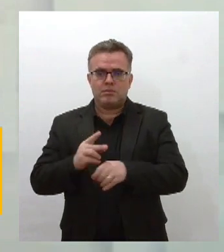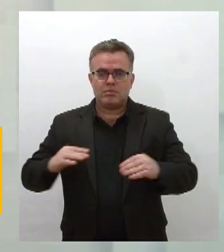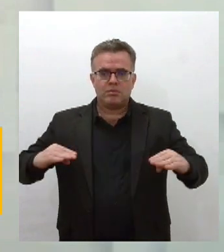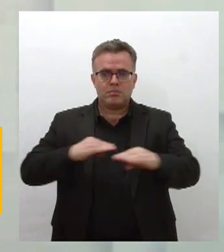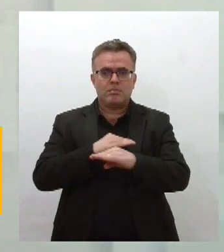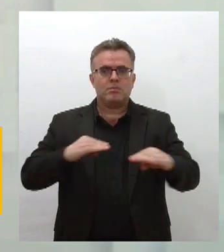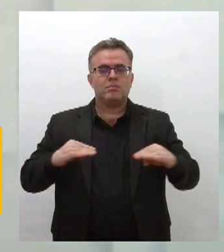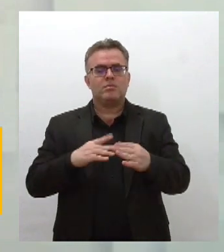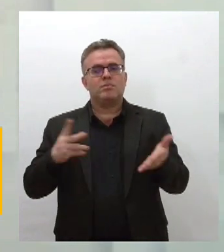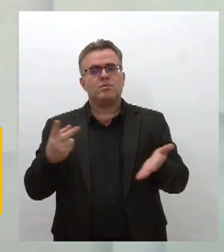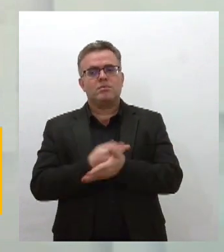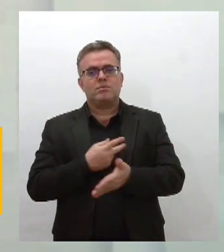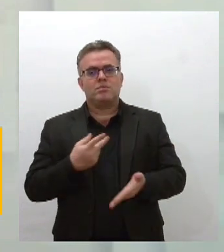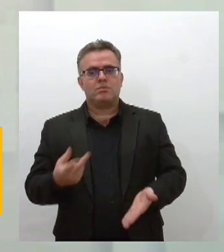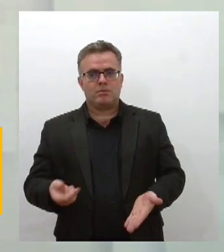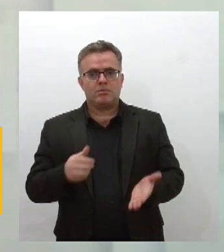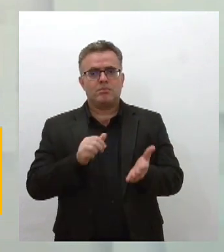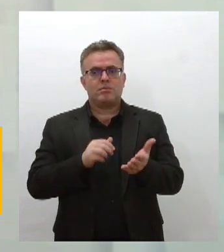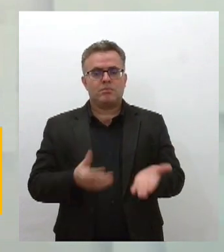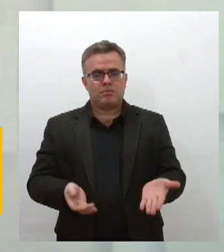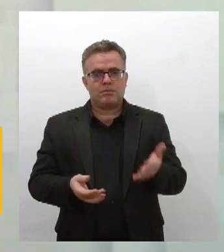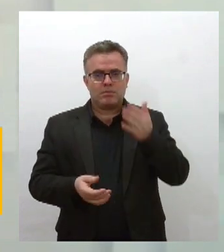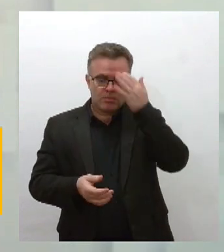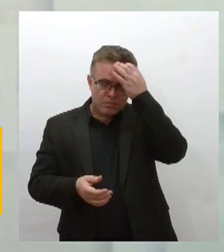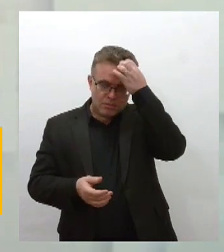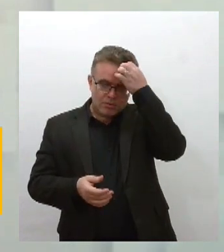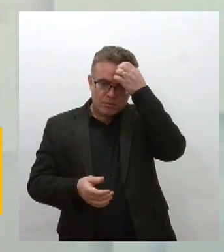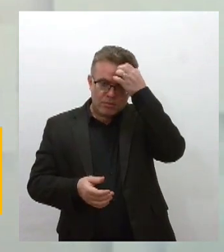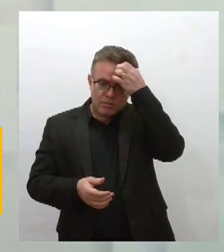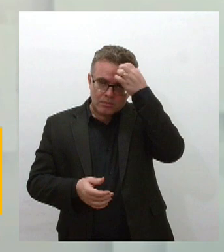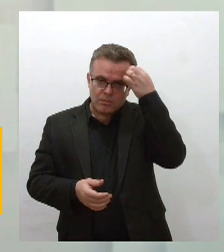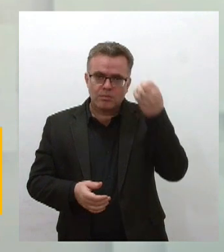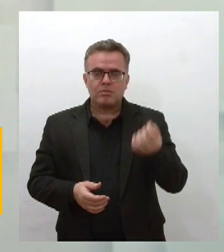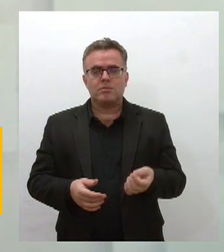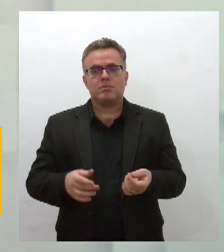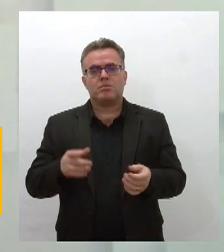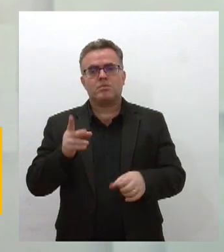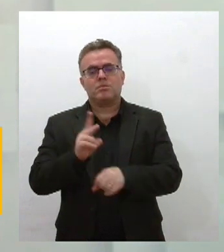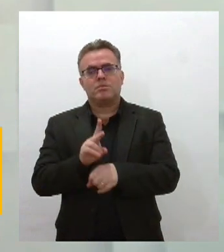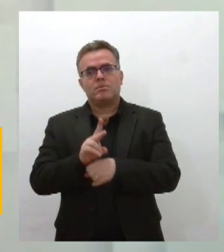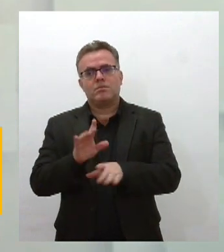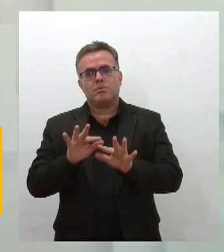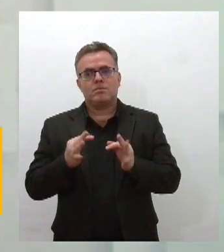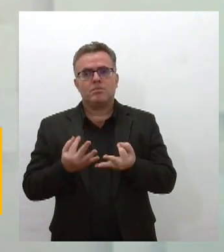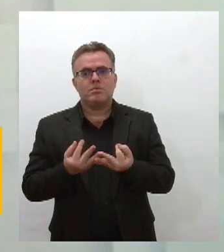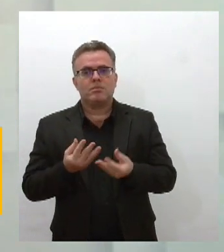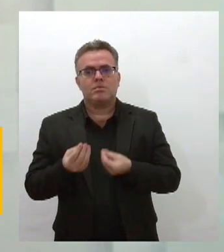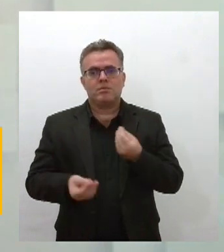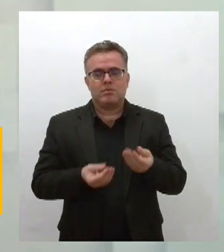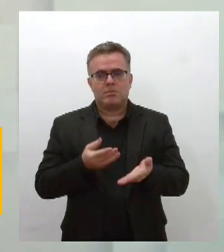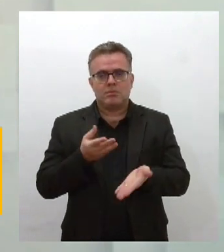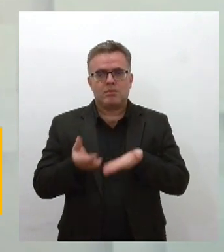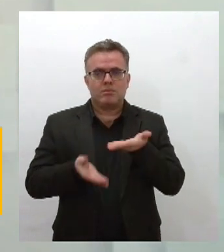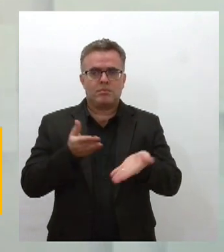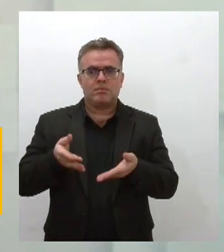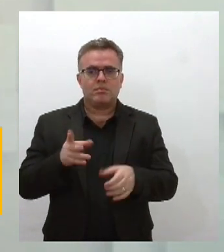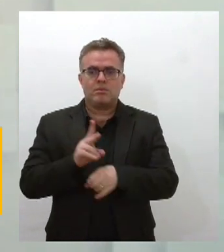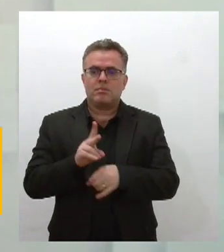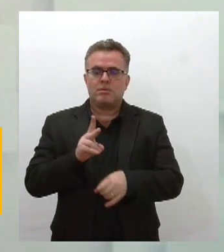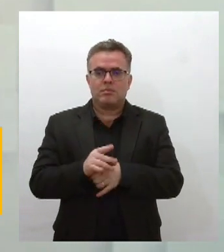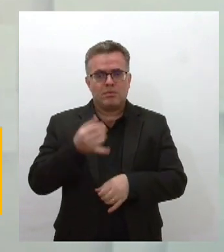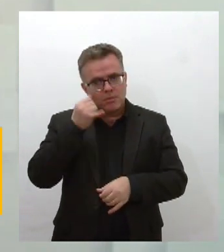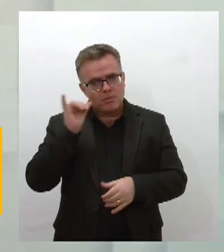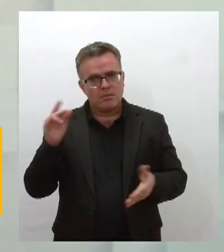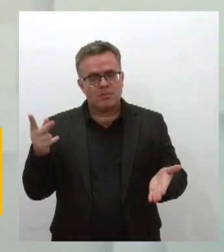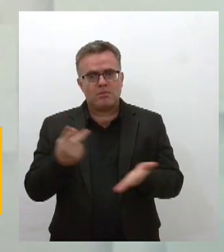Eles agem principalmente como educador e auxilia aí no bom fluxo do trânsito para a prevenção de acidentes. De acordo